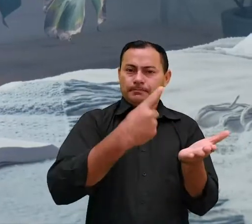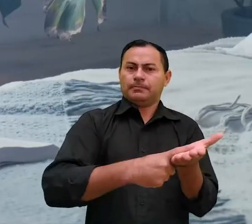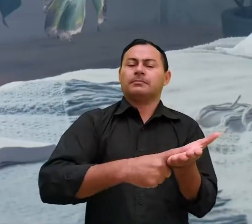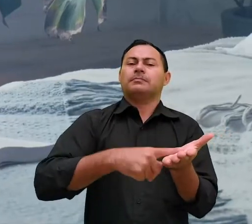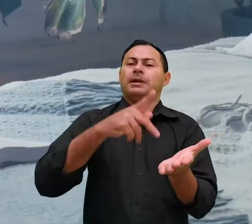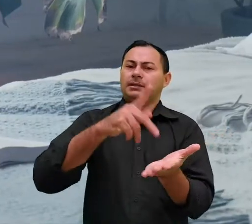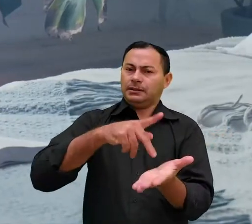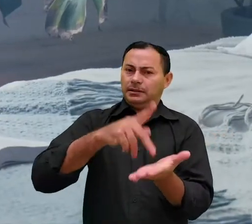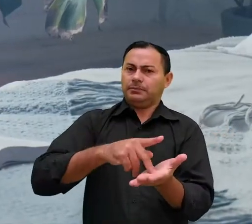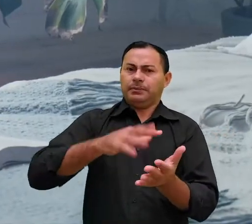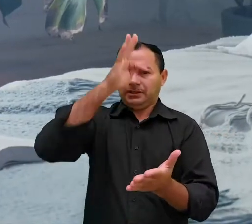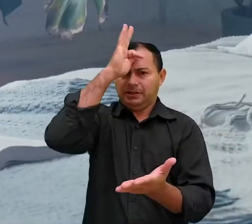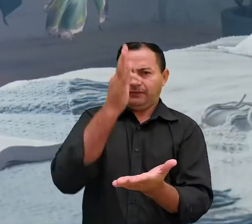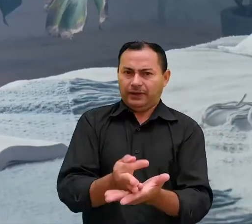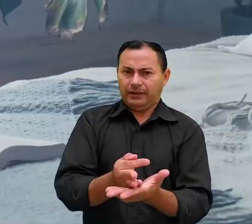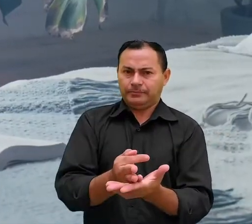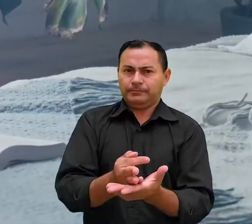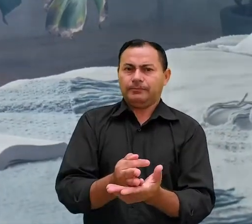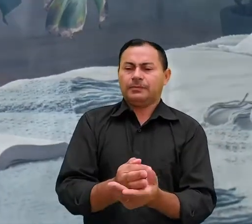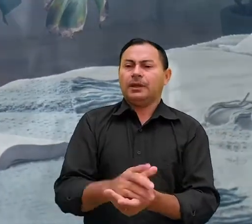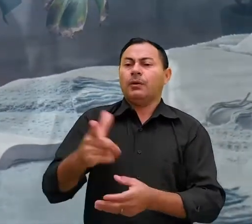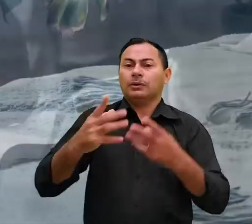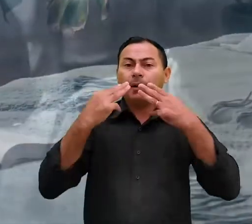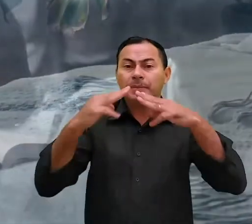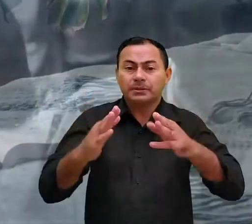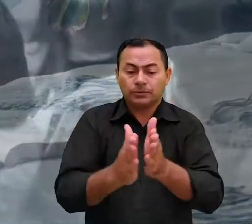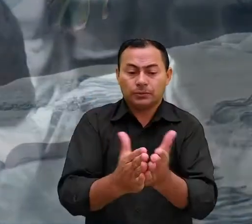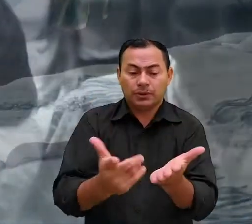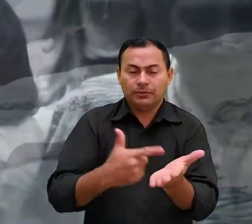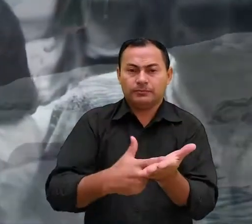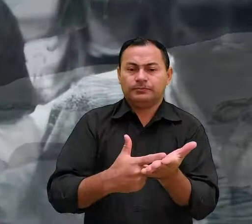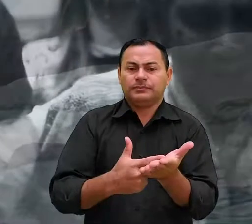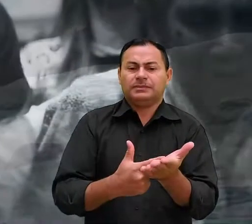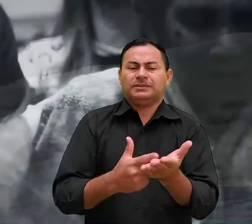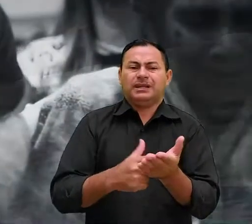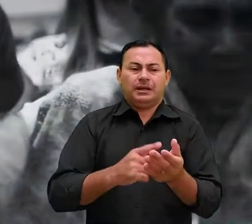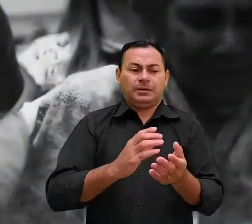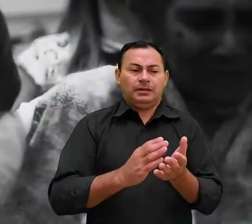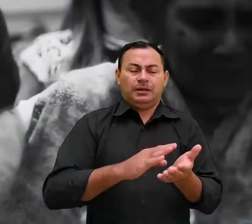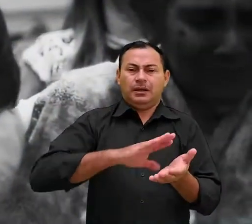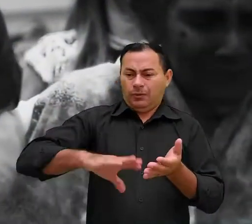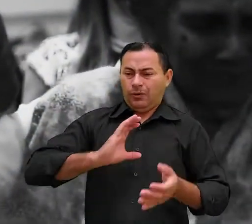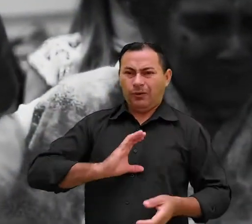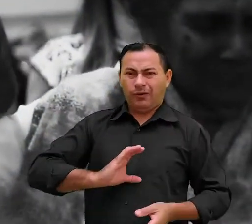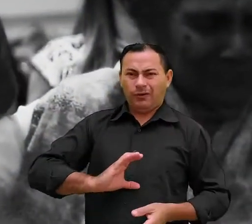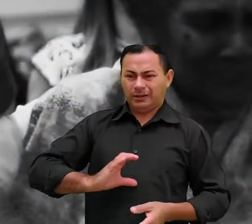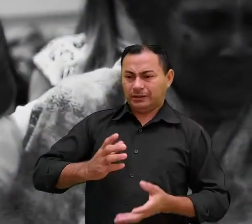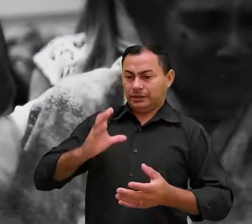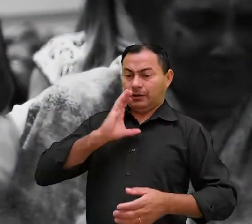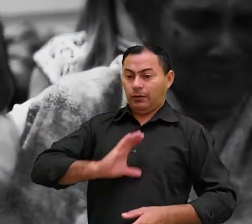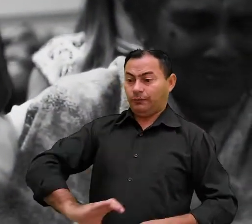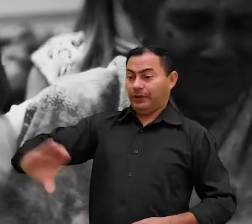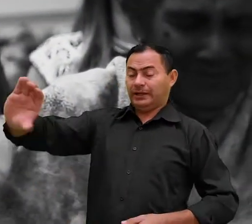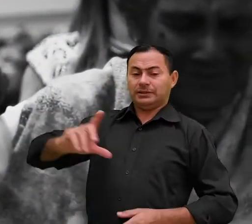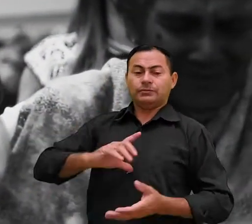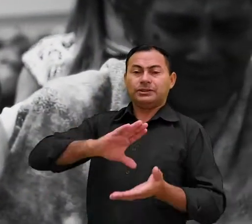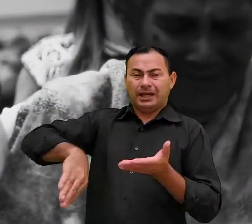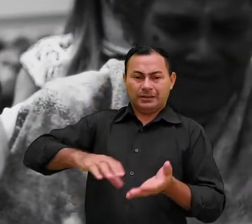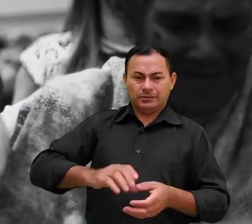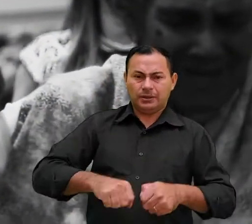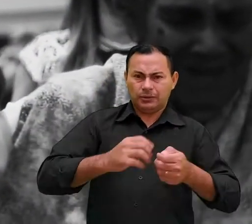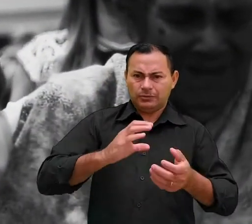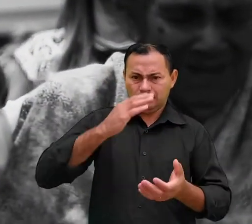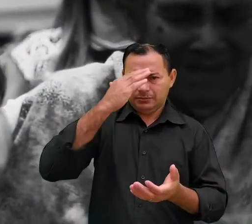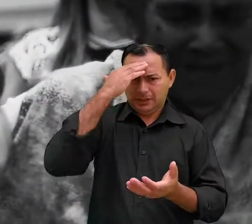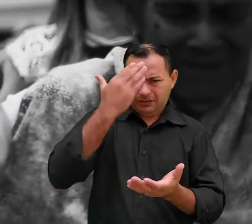compromisso verdadeiro de fé. Outra missão do livro é tirar a autoconfiança daqueles que não tinham este compromisso.